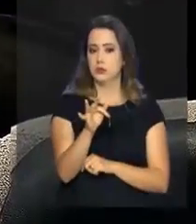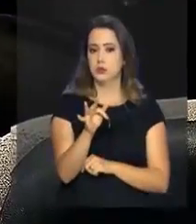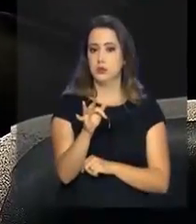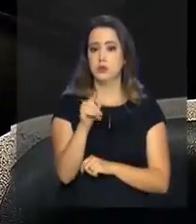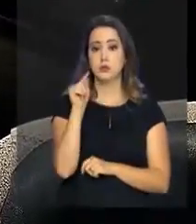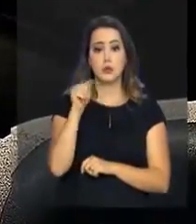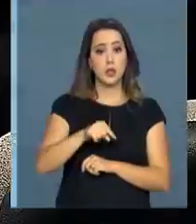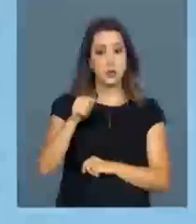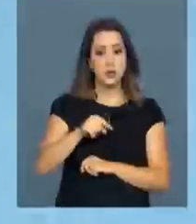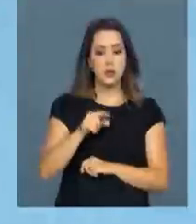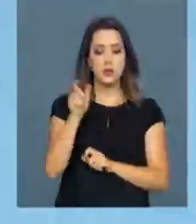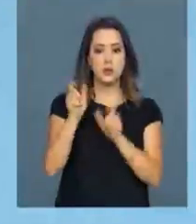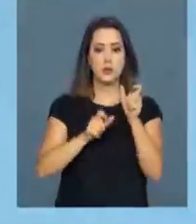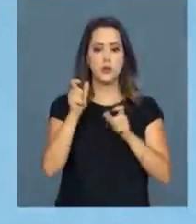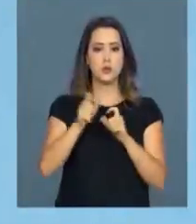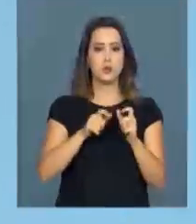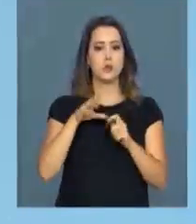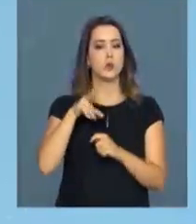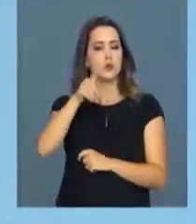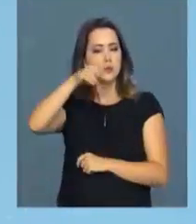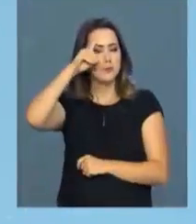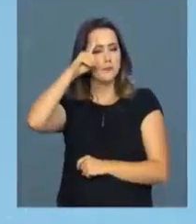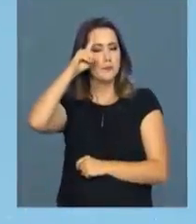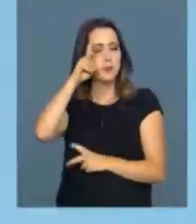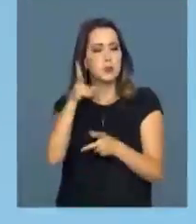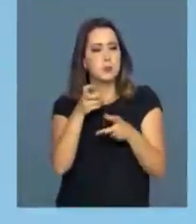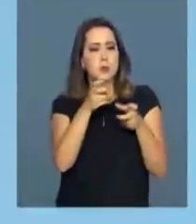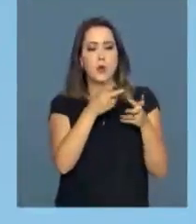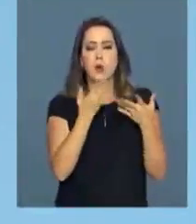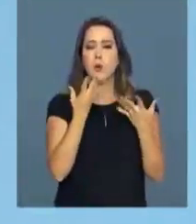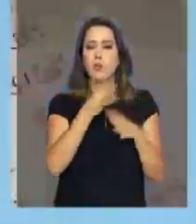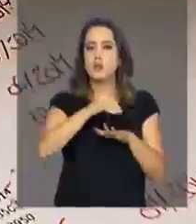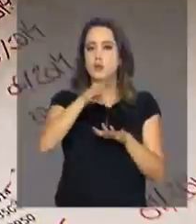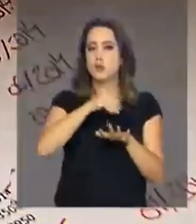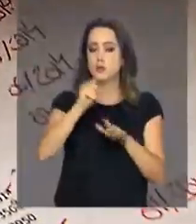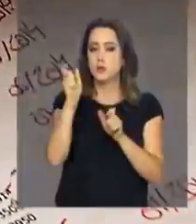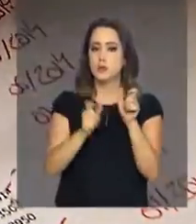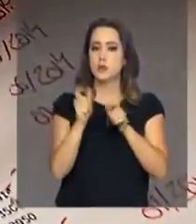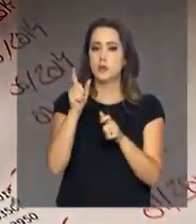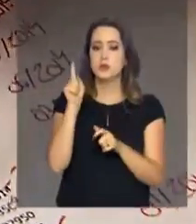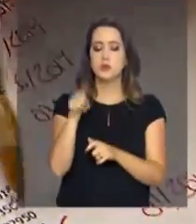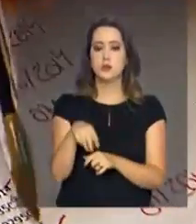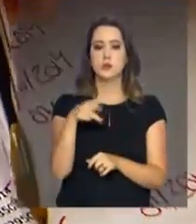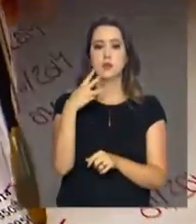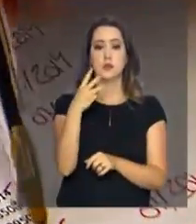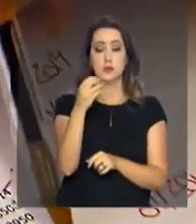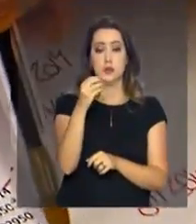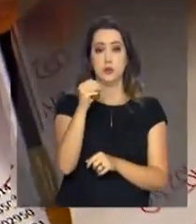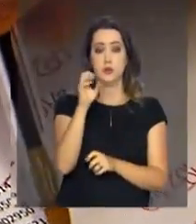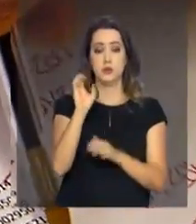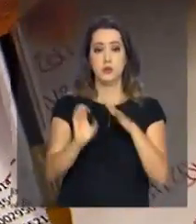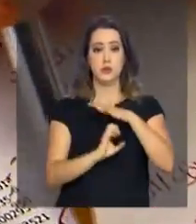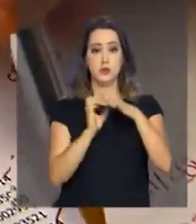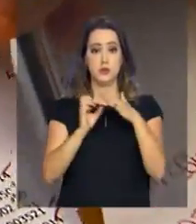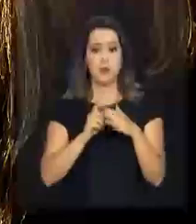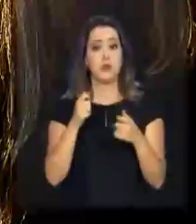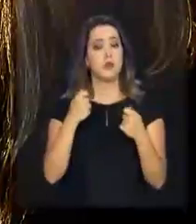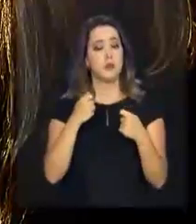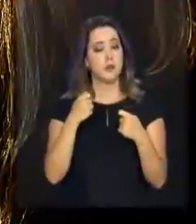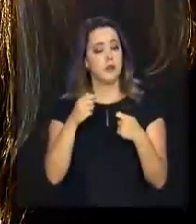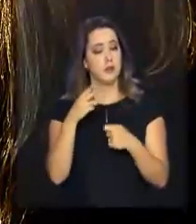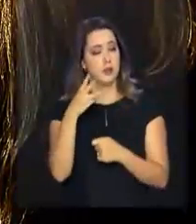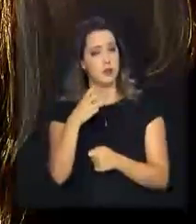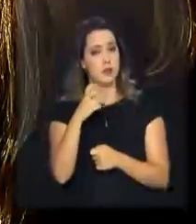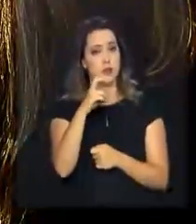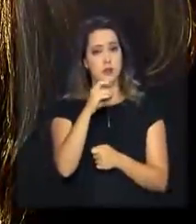Aqui o pessoal passa o dia checando as informações dos clientes, que são 300 empresas que contam com quase 3